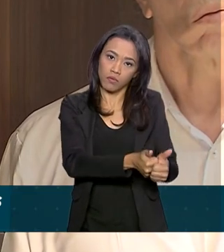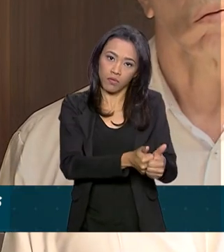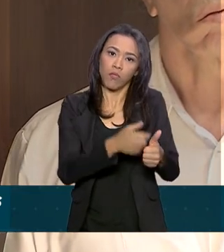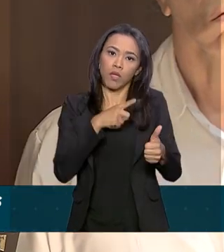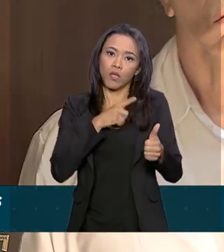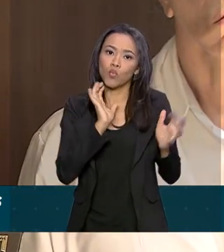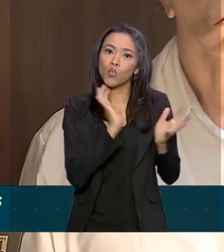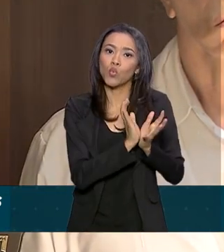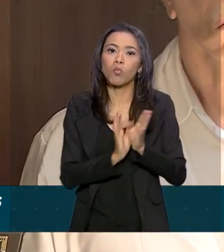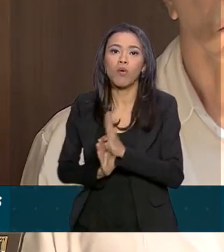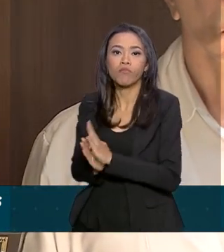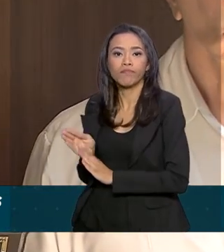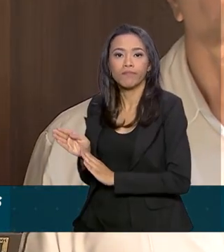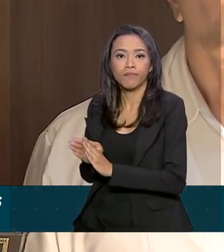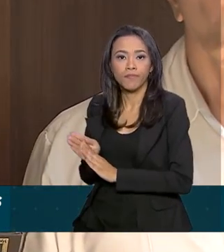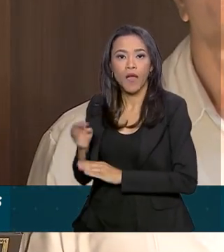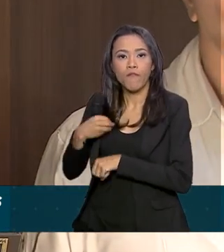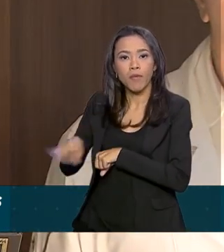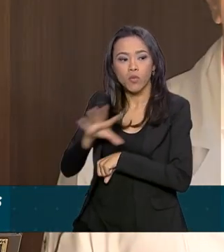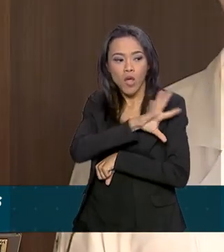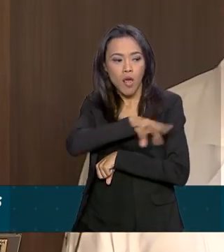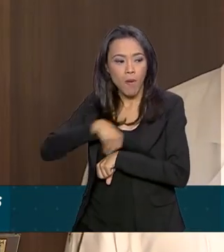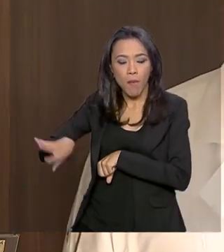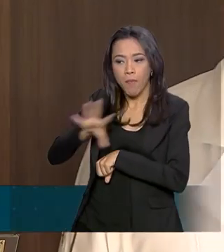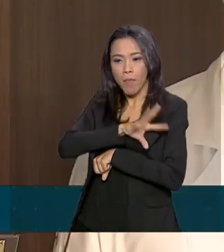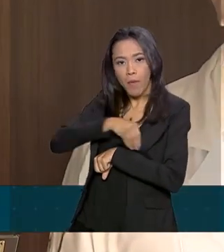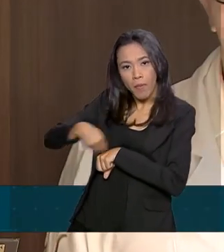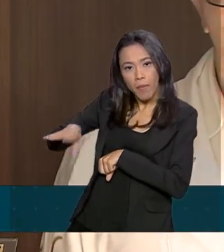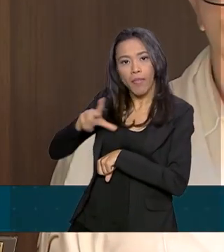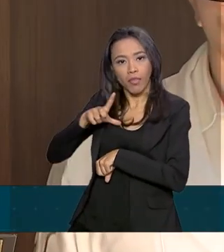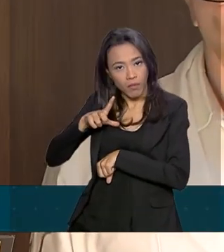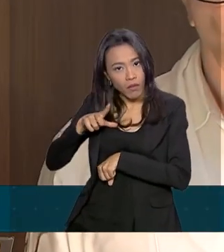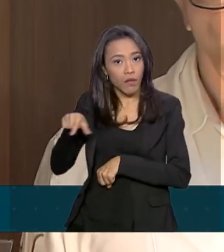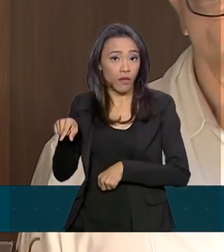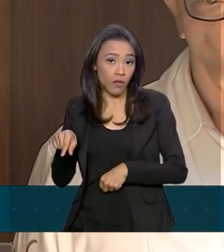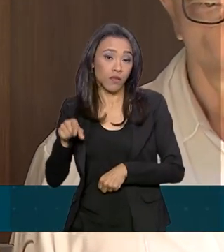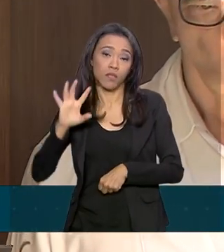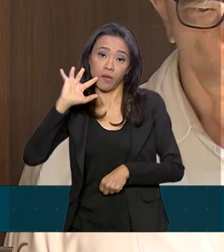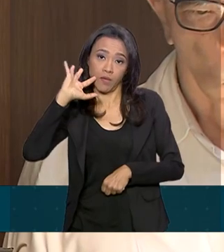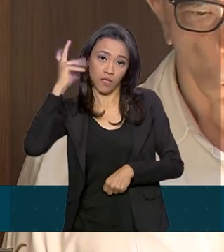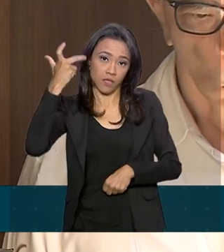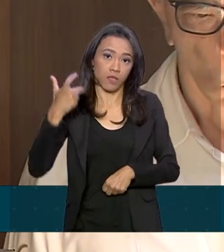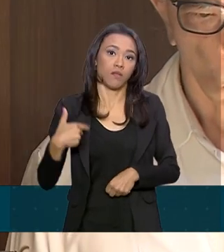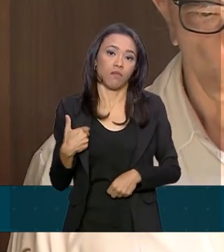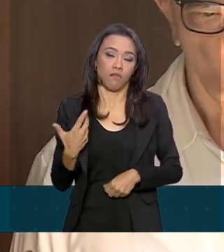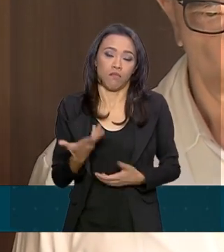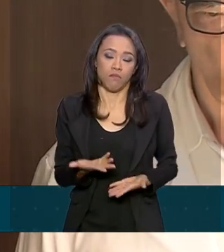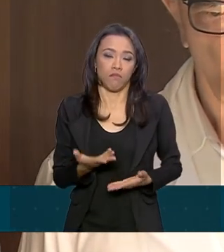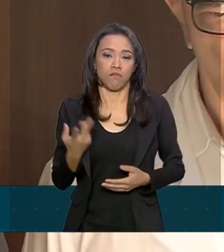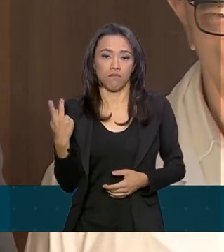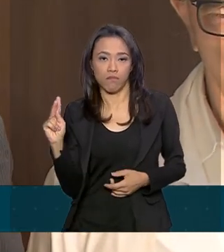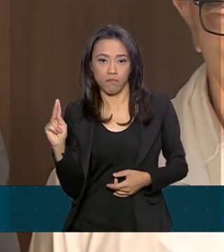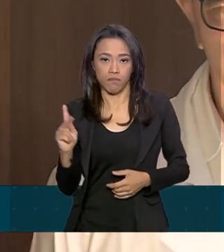eventos que são de importância primordial para a consecução do Poder Executivo.